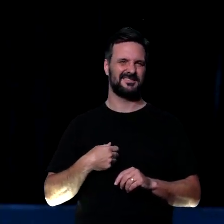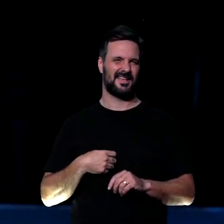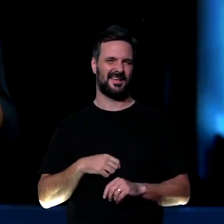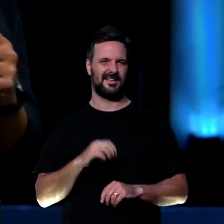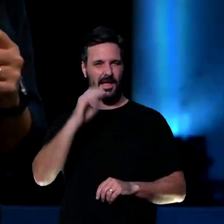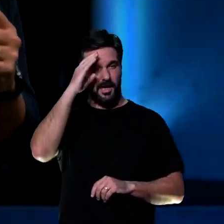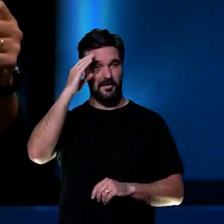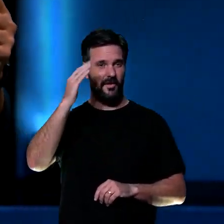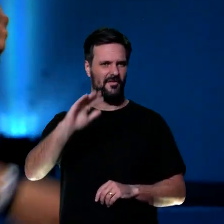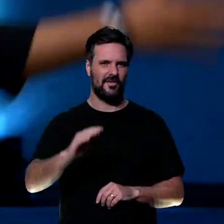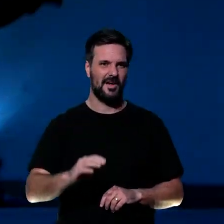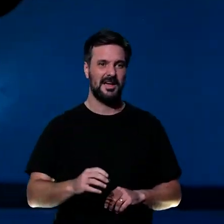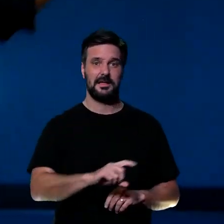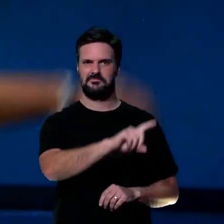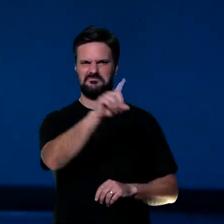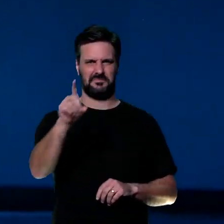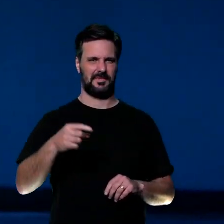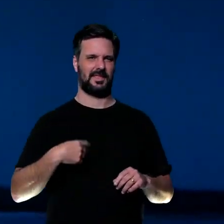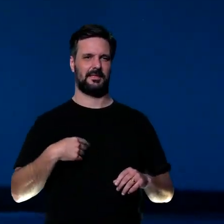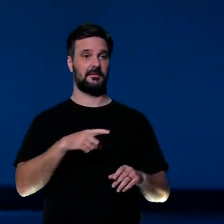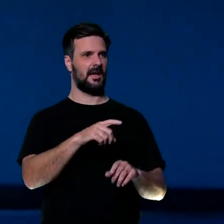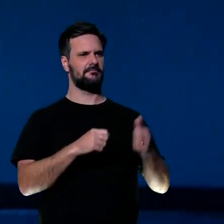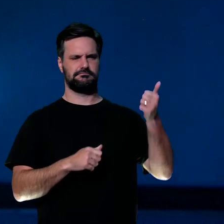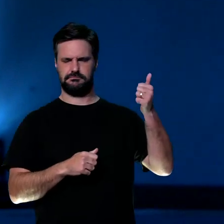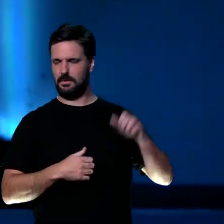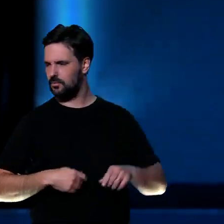Ô, beleza. Só aquele, né? Passa reto.